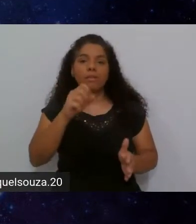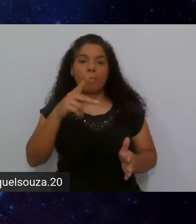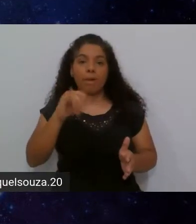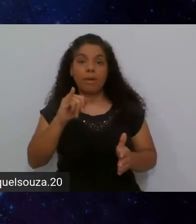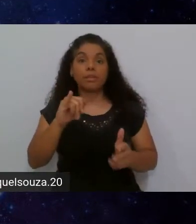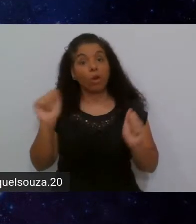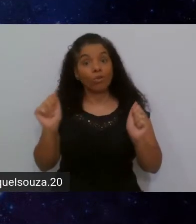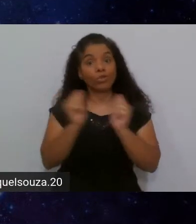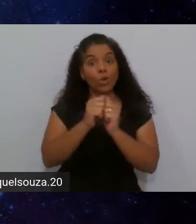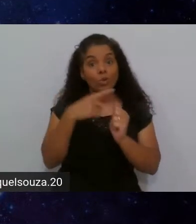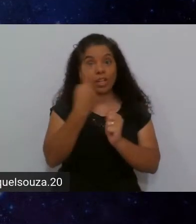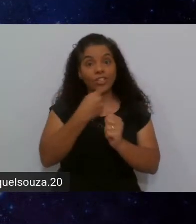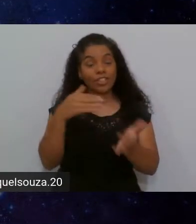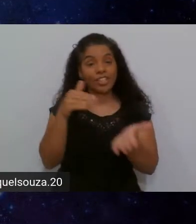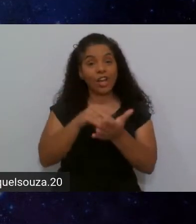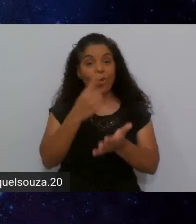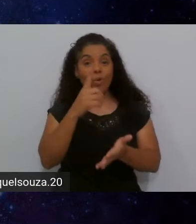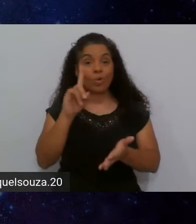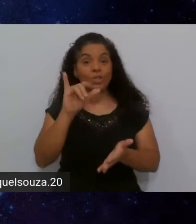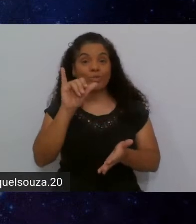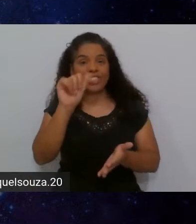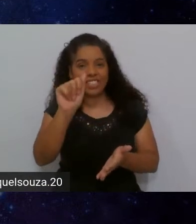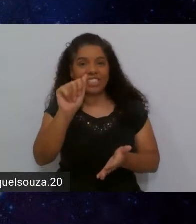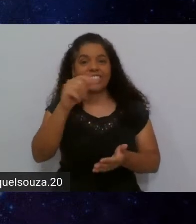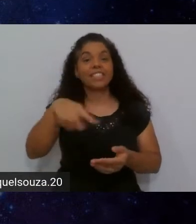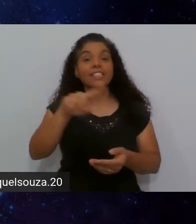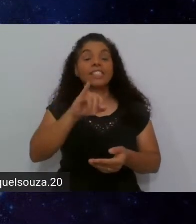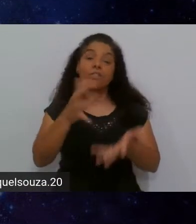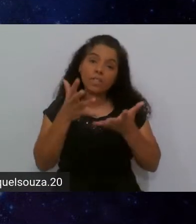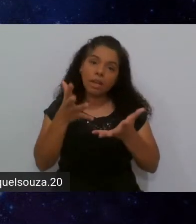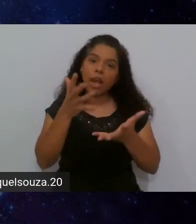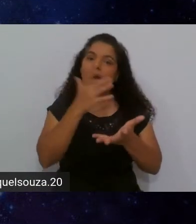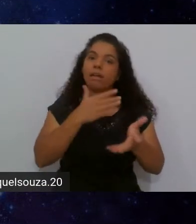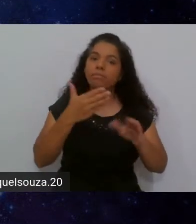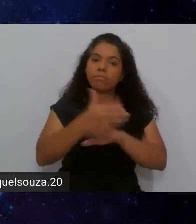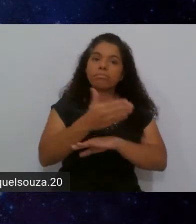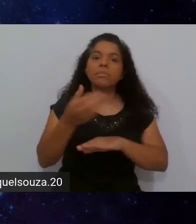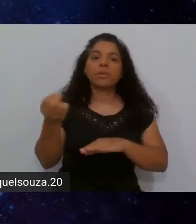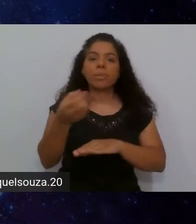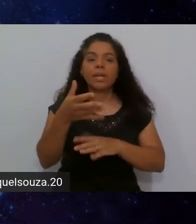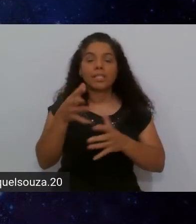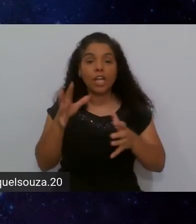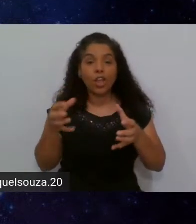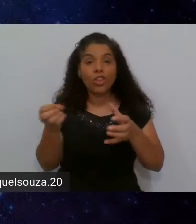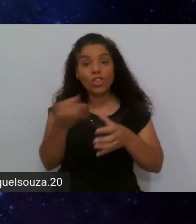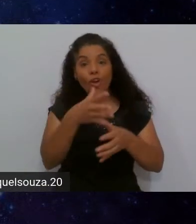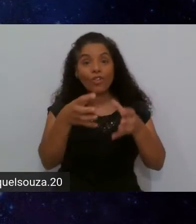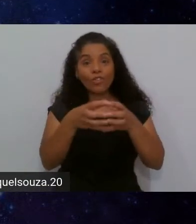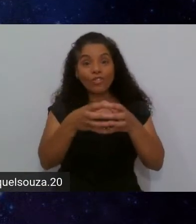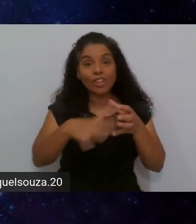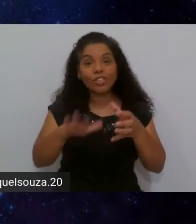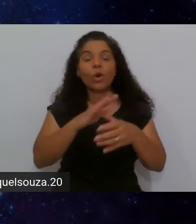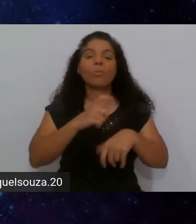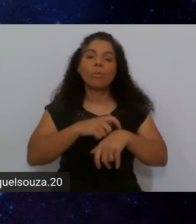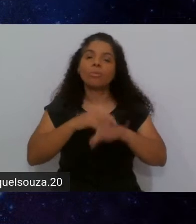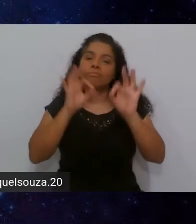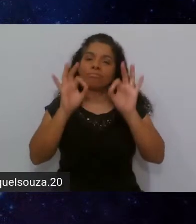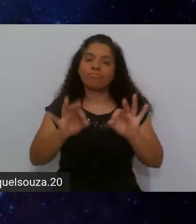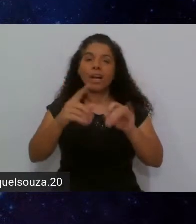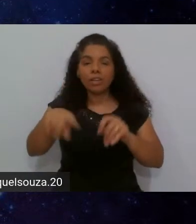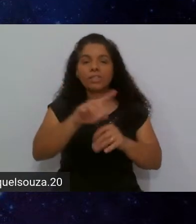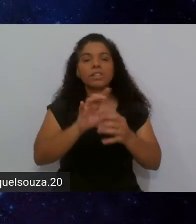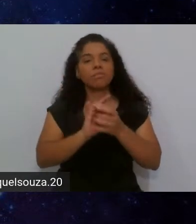fiquem com a gente aí até o último dia. Se você quer entrar para essa nova turma, vai ser o momento certo para que você possa